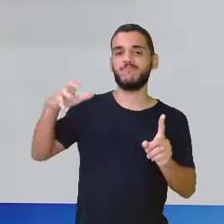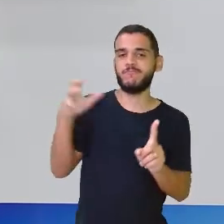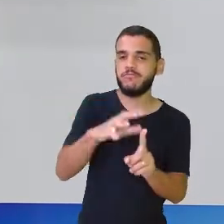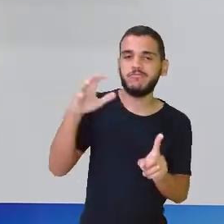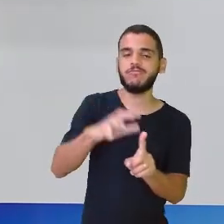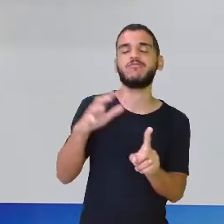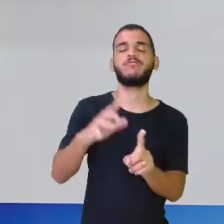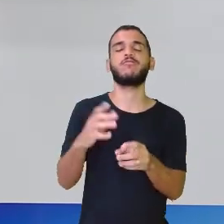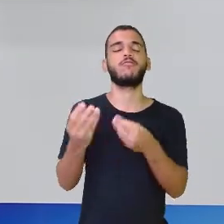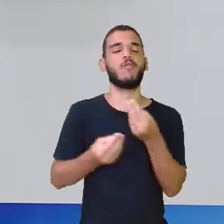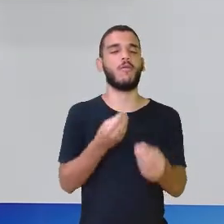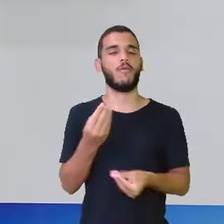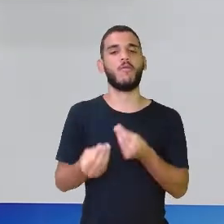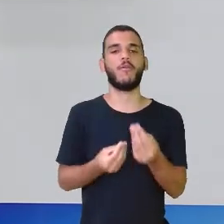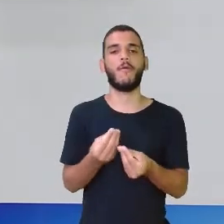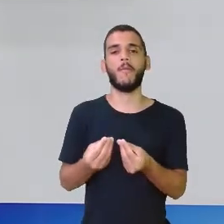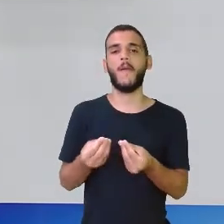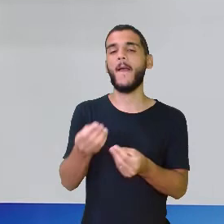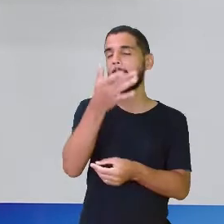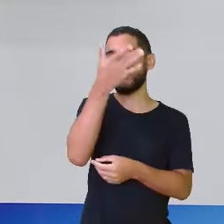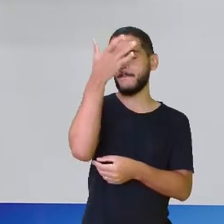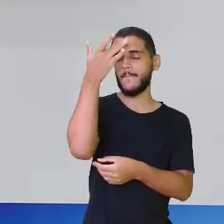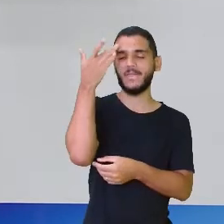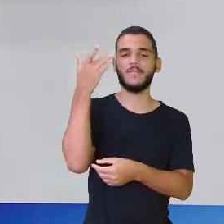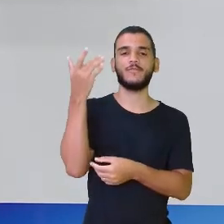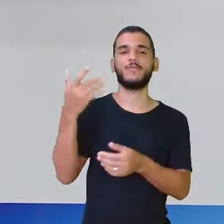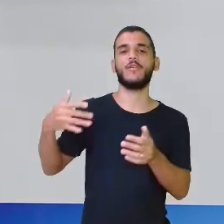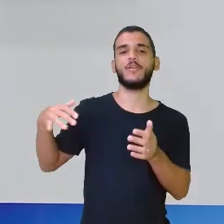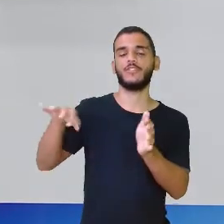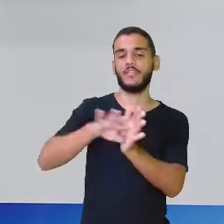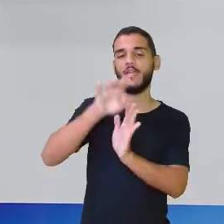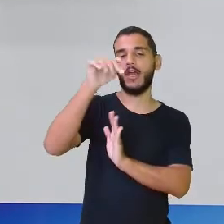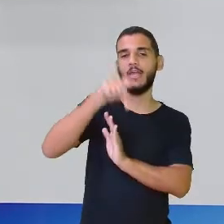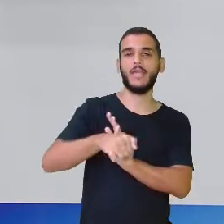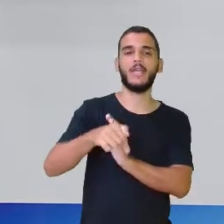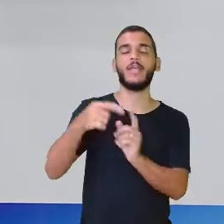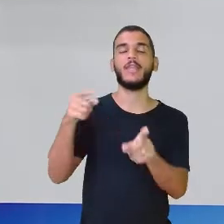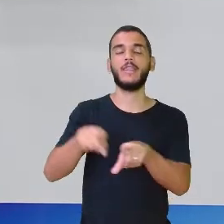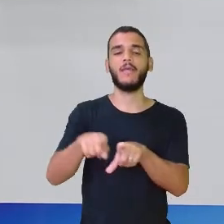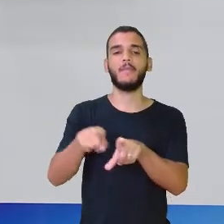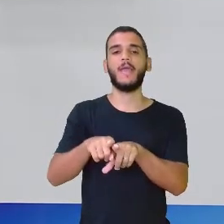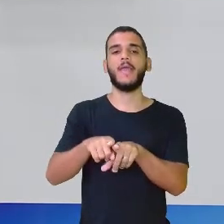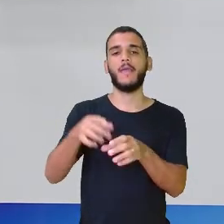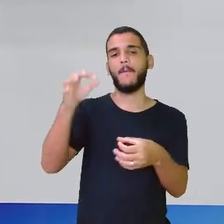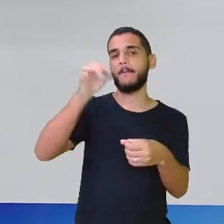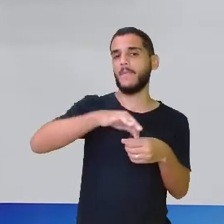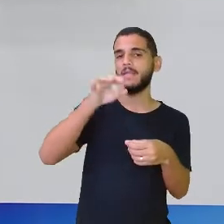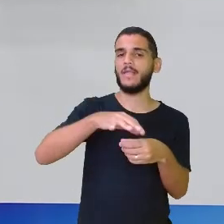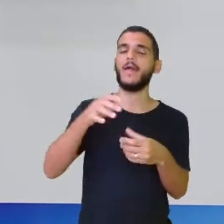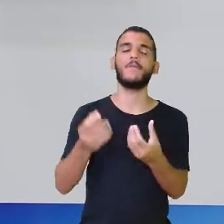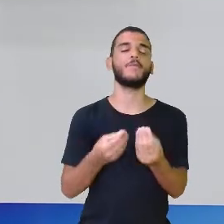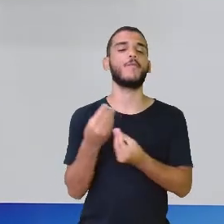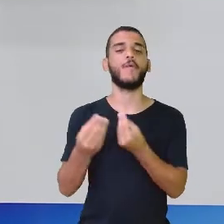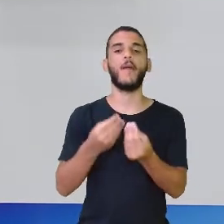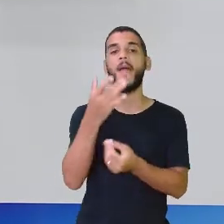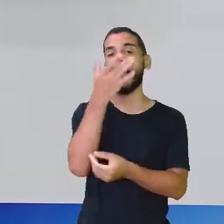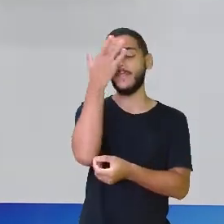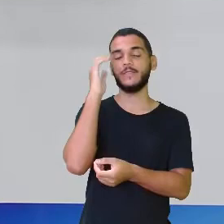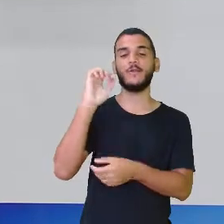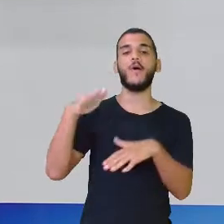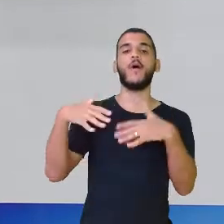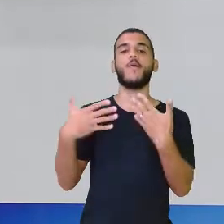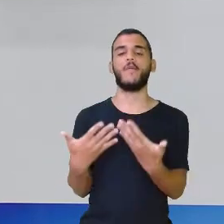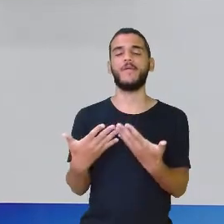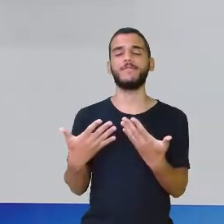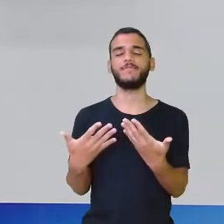Eles começaram a trazer pessoas para poder plantar. Vocês sabem quem são essas pessoas que ele trouxe? Vocês devem saber.